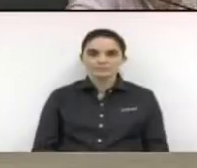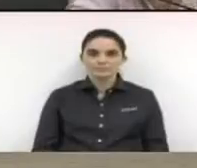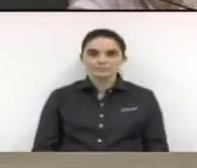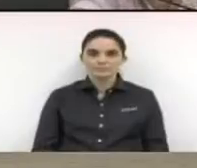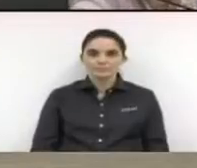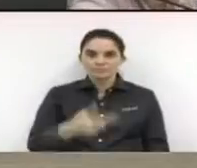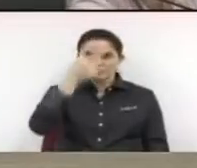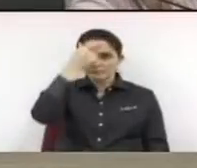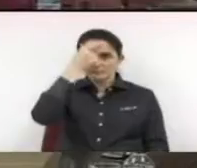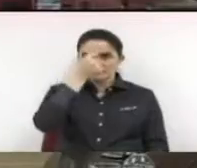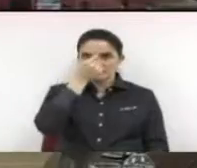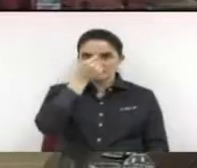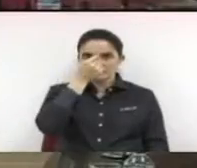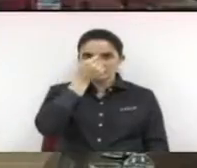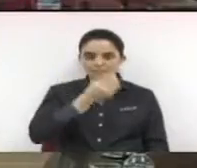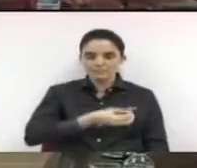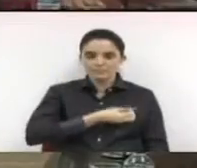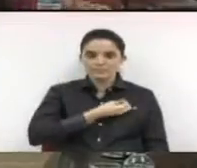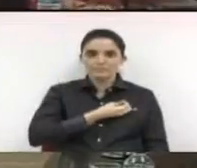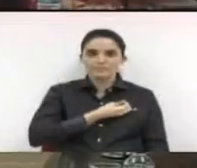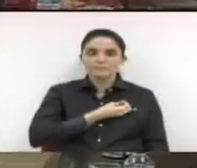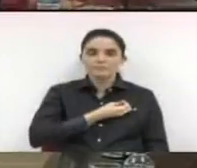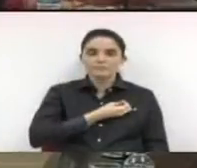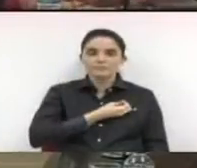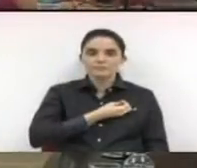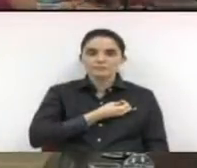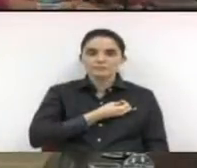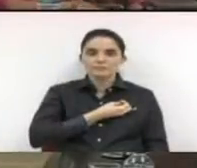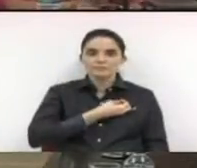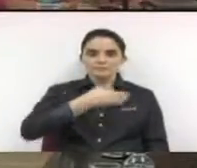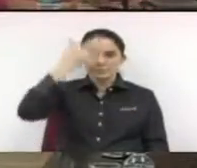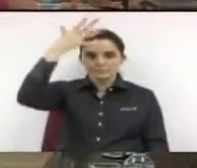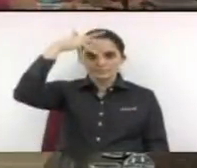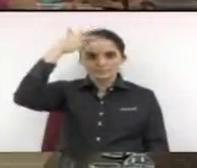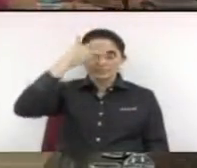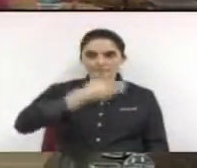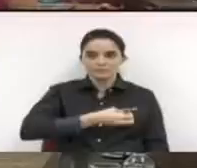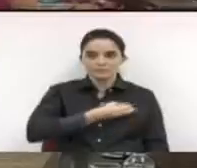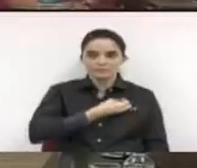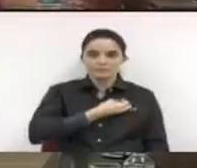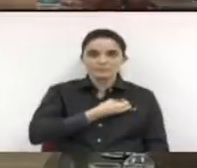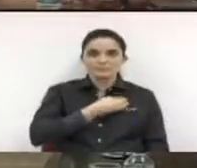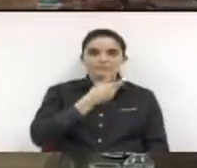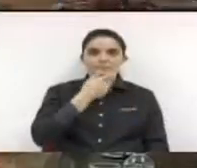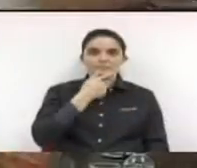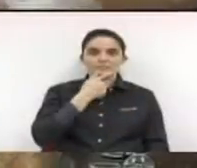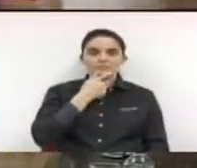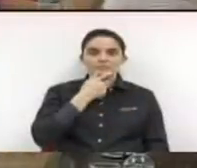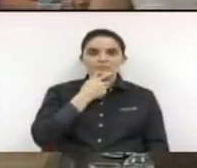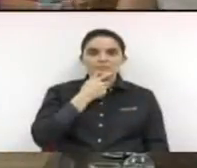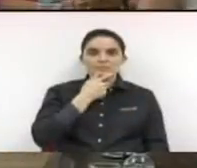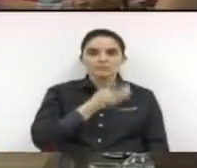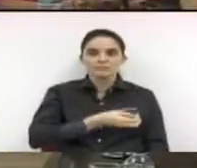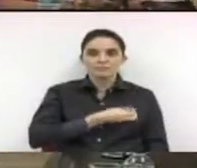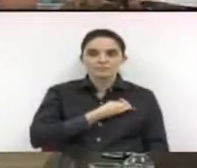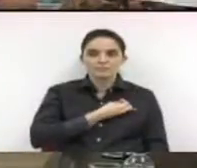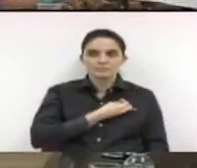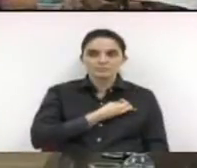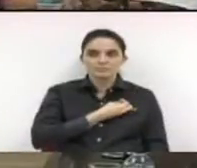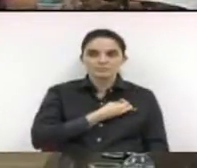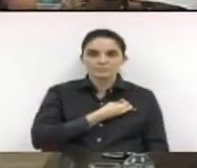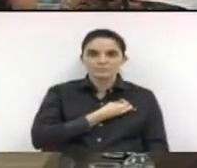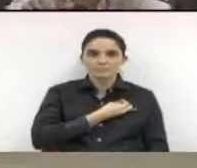Edivaldo Soares Antunes. Presente. Érica Tanque. Presente, excelência. Érica Monteiro. Presente.